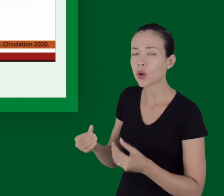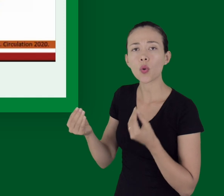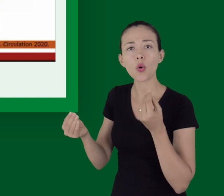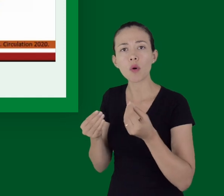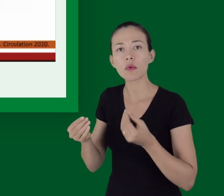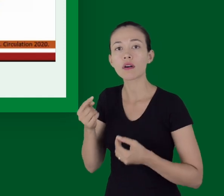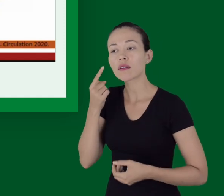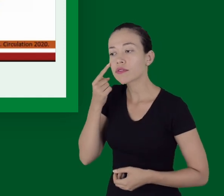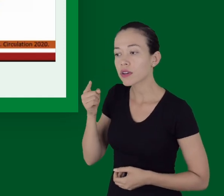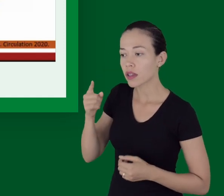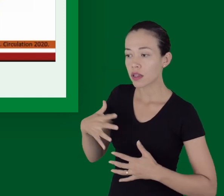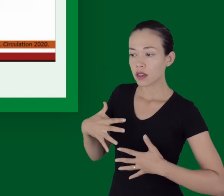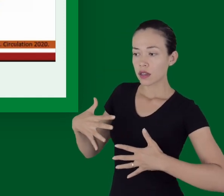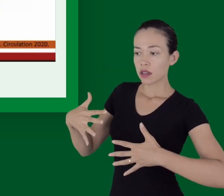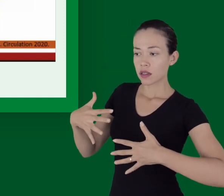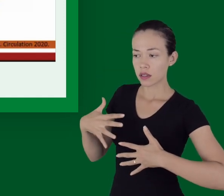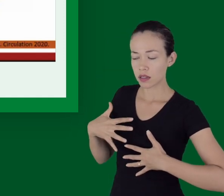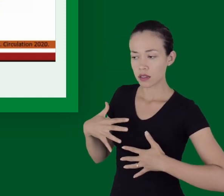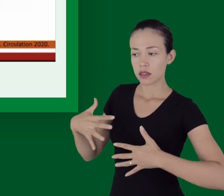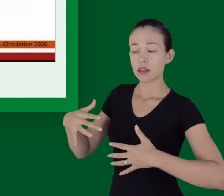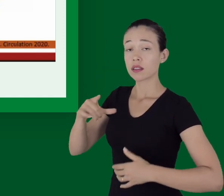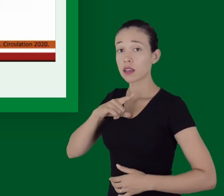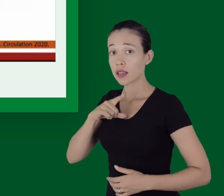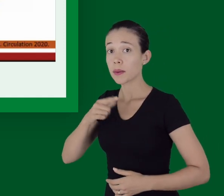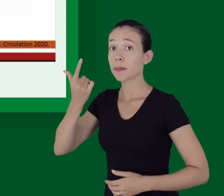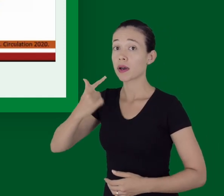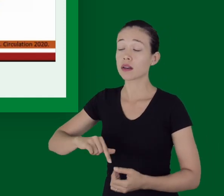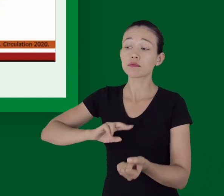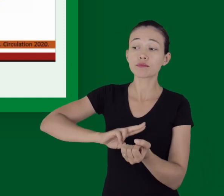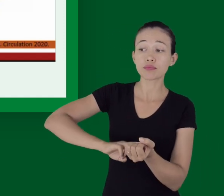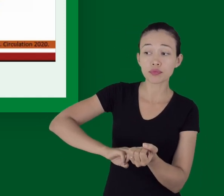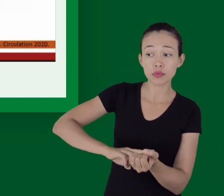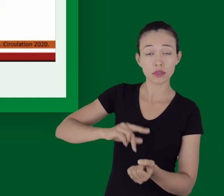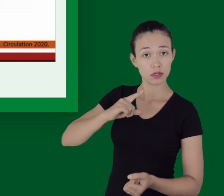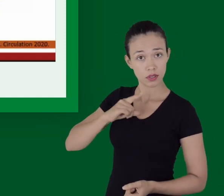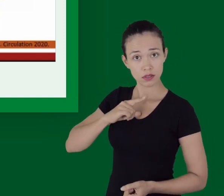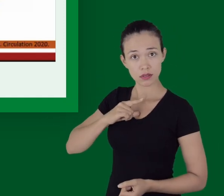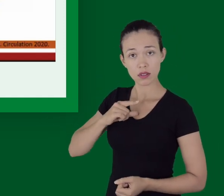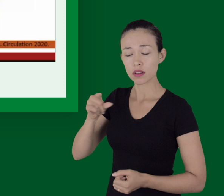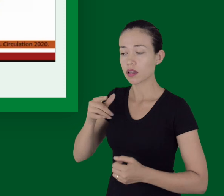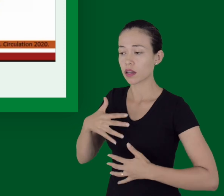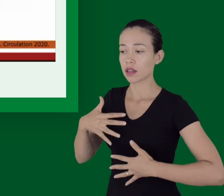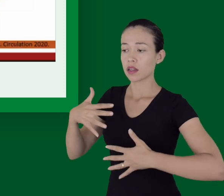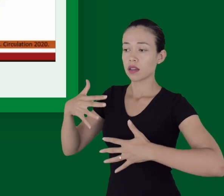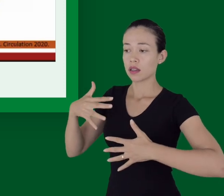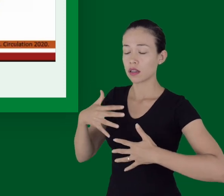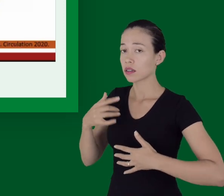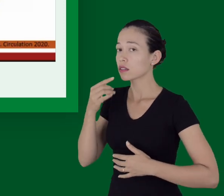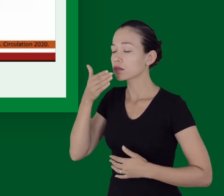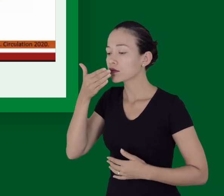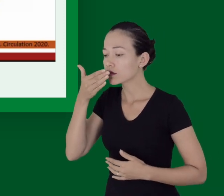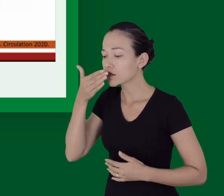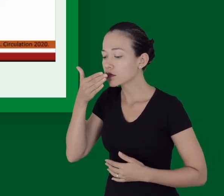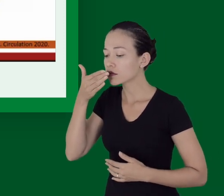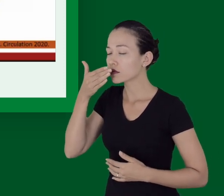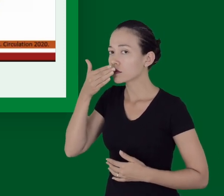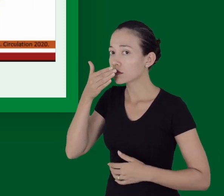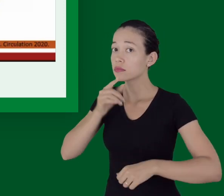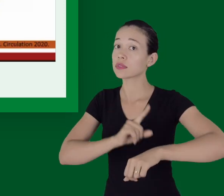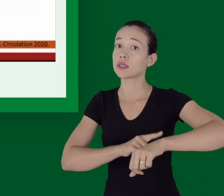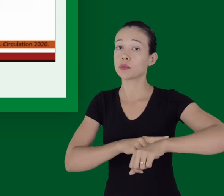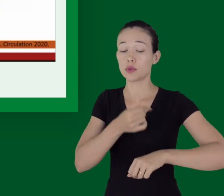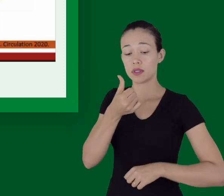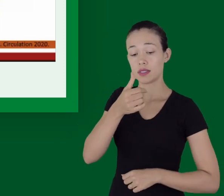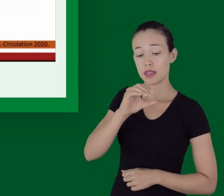pulso. Lembrando que essa checagem, idealmente, tem que ser de 5 a 10 segundos e os pulsos têm que ser pulsos centrais.